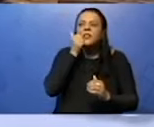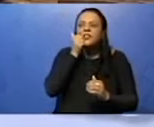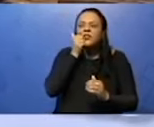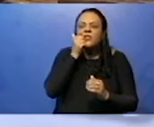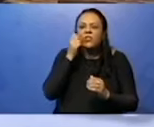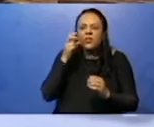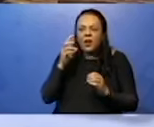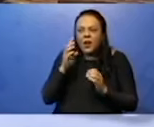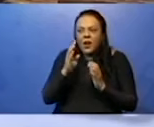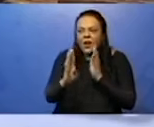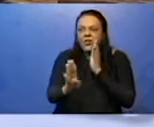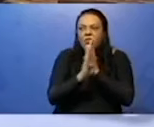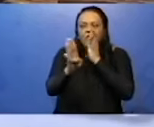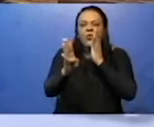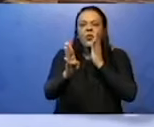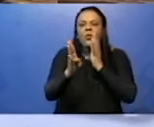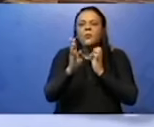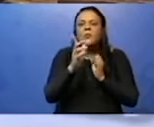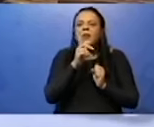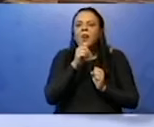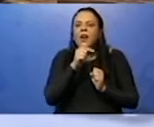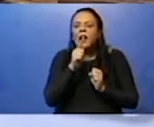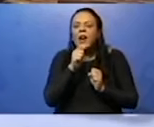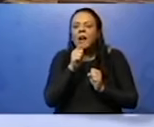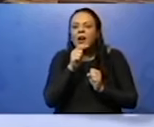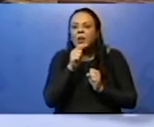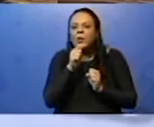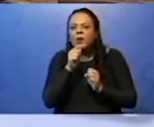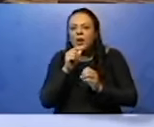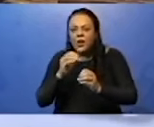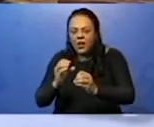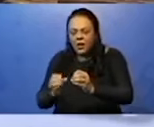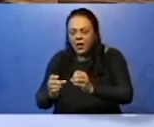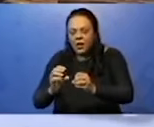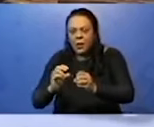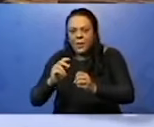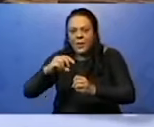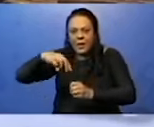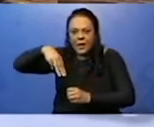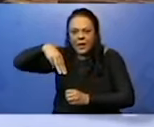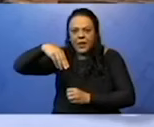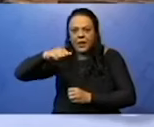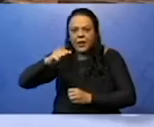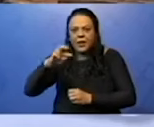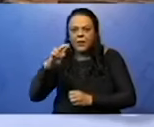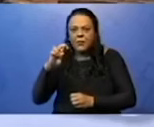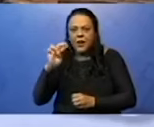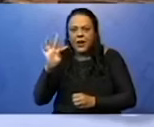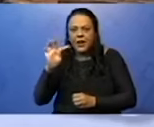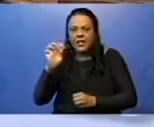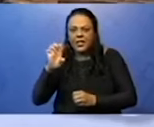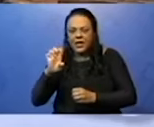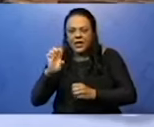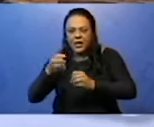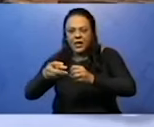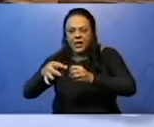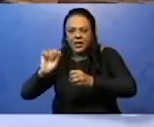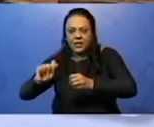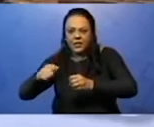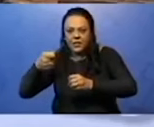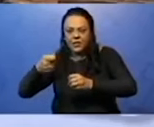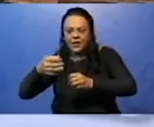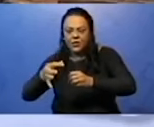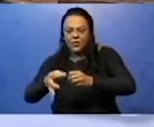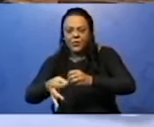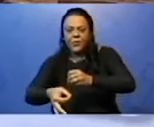descobre? No caso, são pessoas? Cientistas. Então, cientistas é o meu sujeito. E lá, a